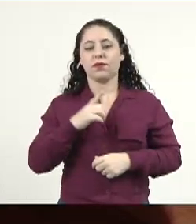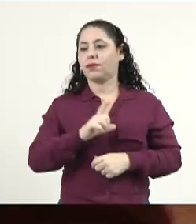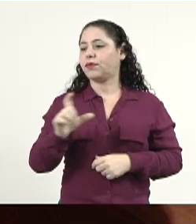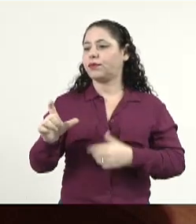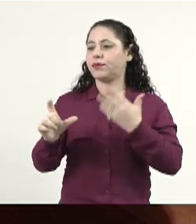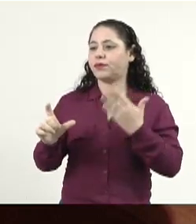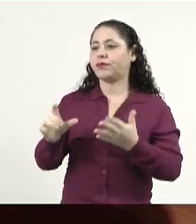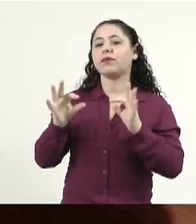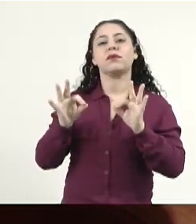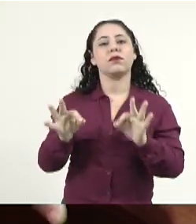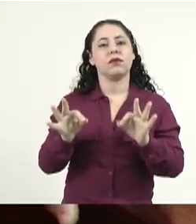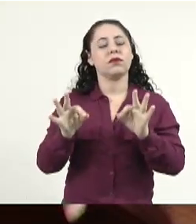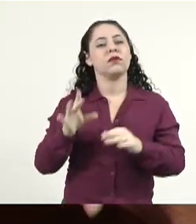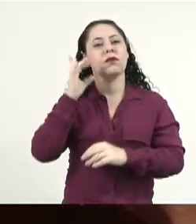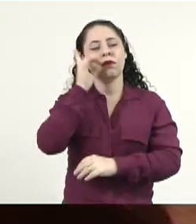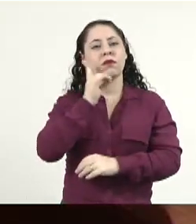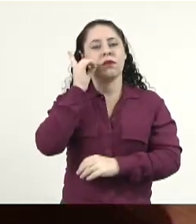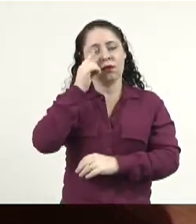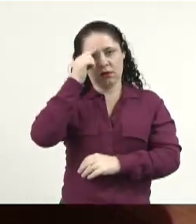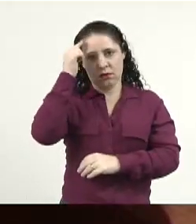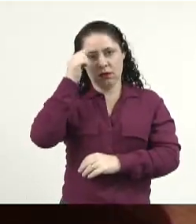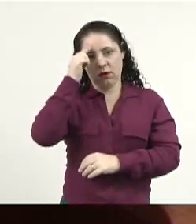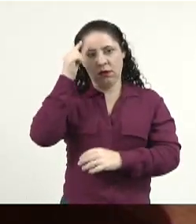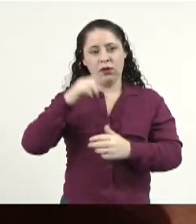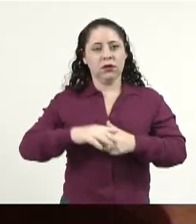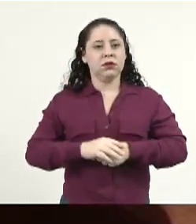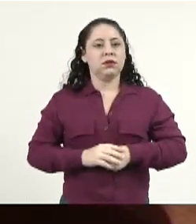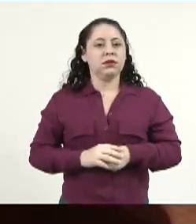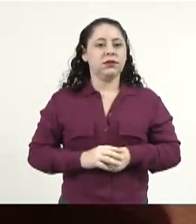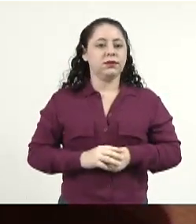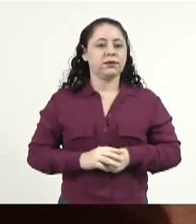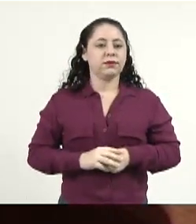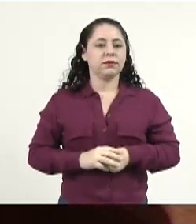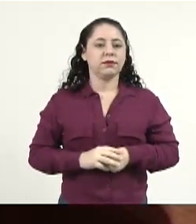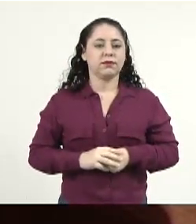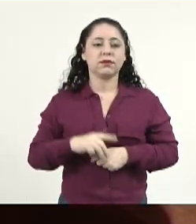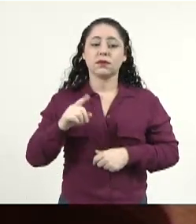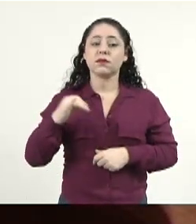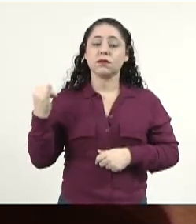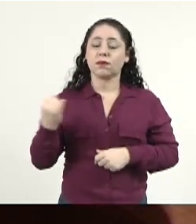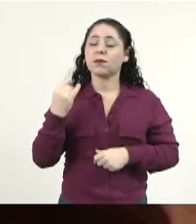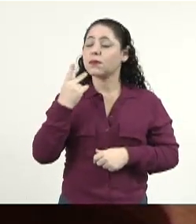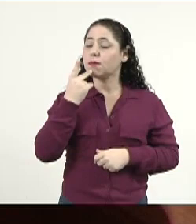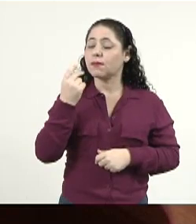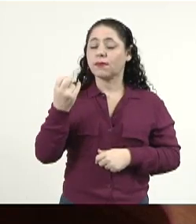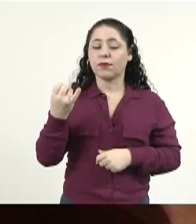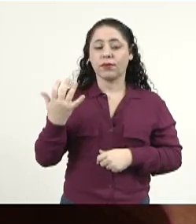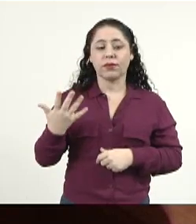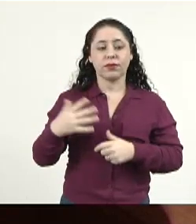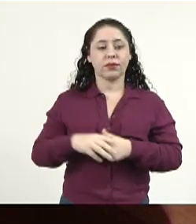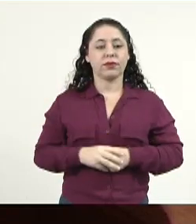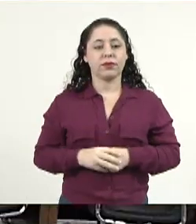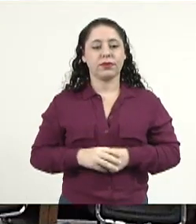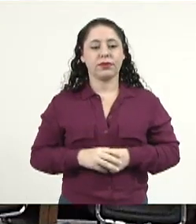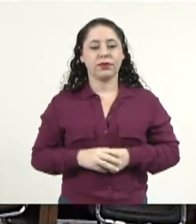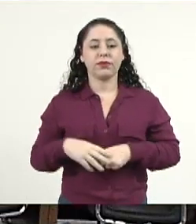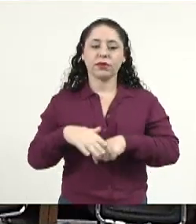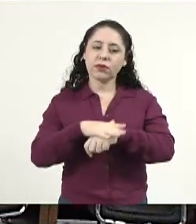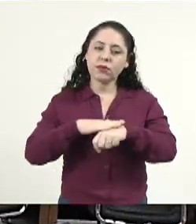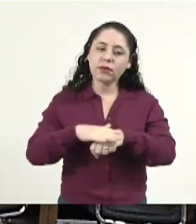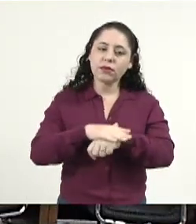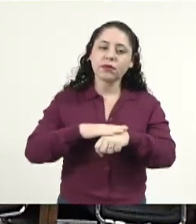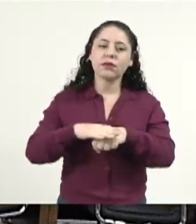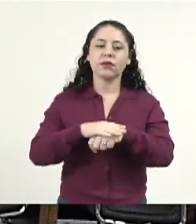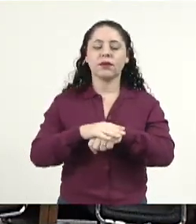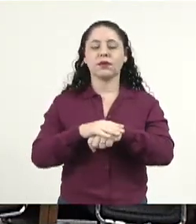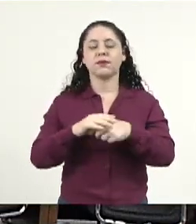parte. Com certeza, deputado Zé Teixeira, é importante a sua colocação. Nós estivemos juntos, conversando com o secretário